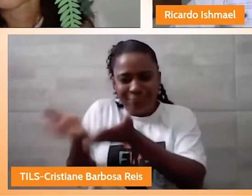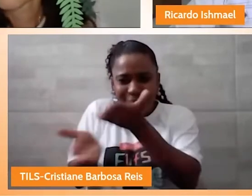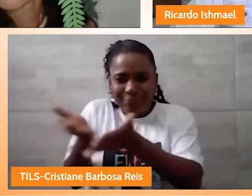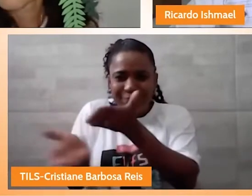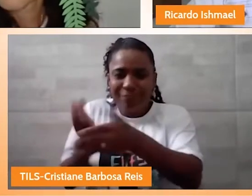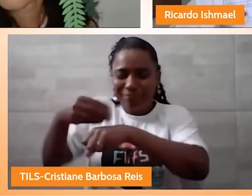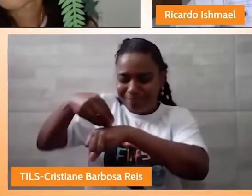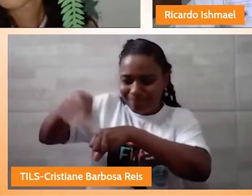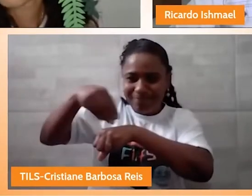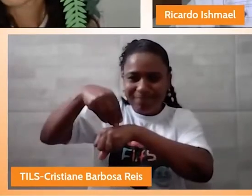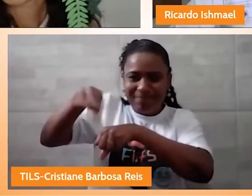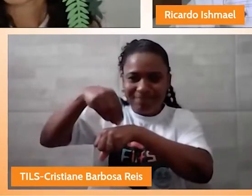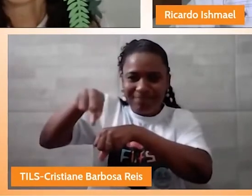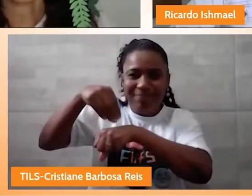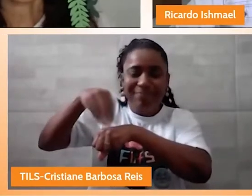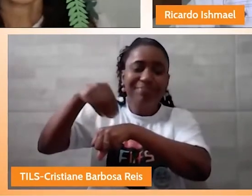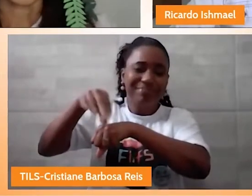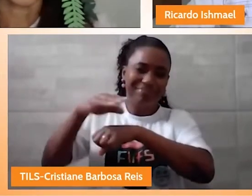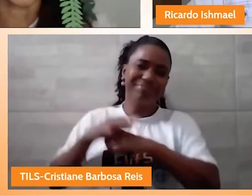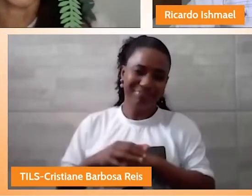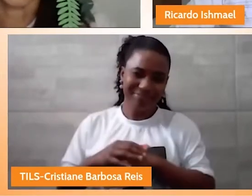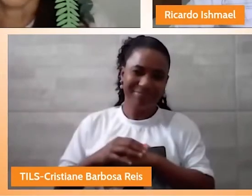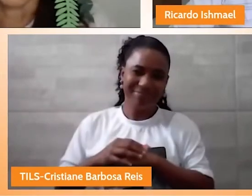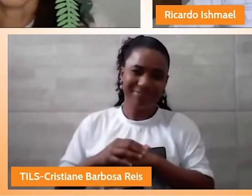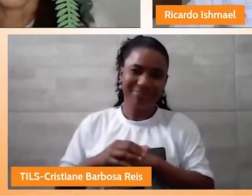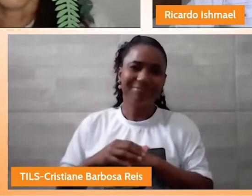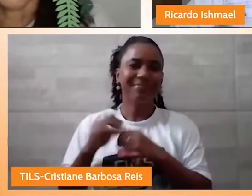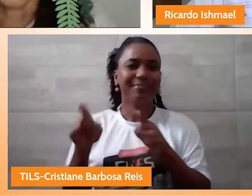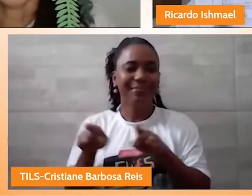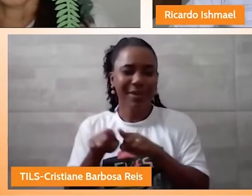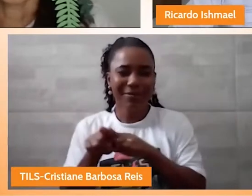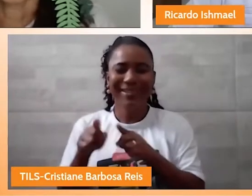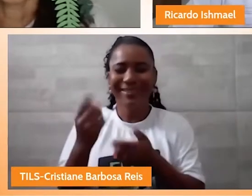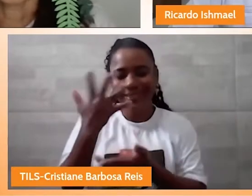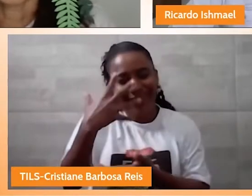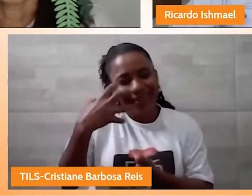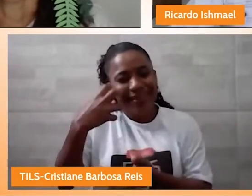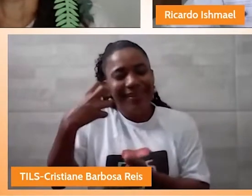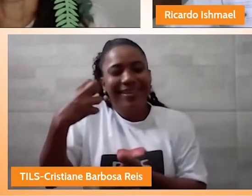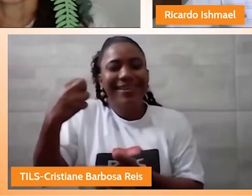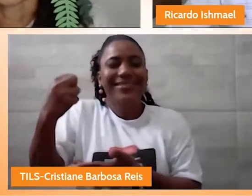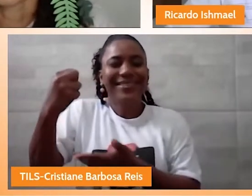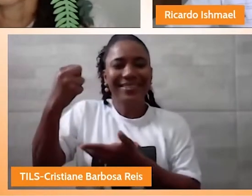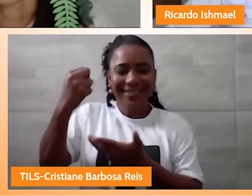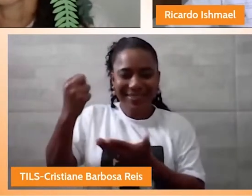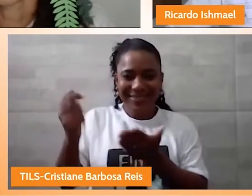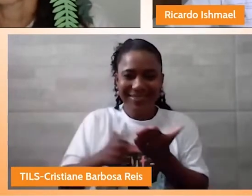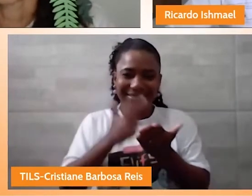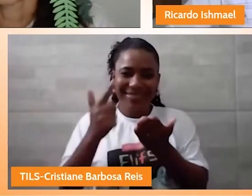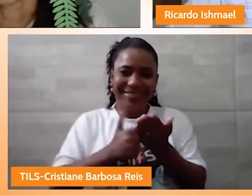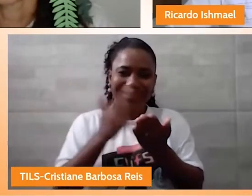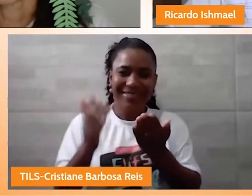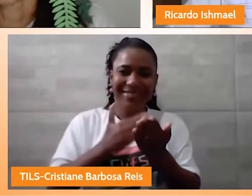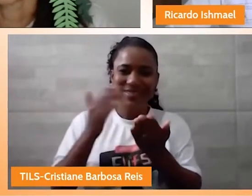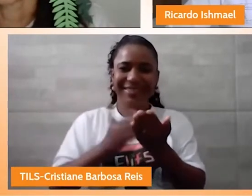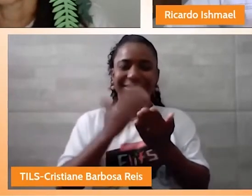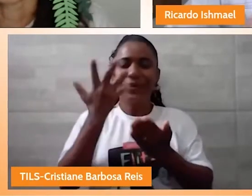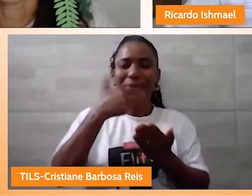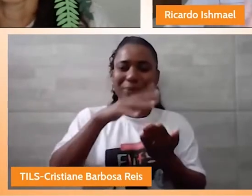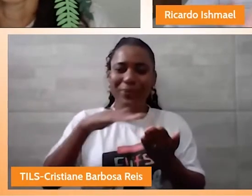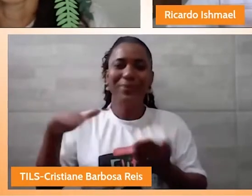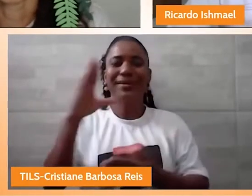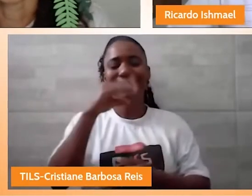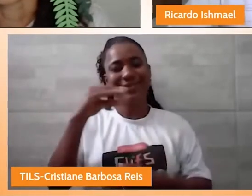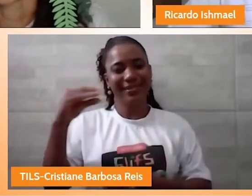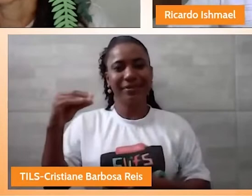adolescente, no fascinar, no encantar, através da literatura infantil-juvenil. Então,